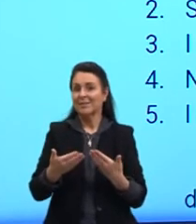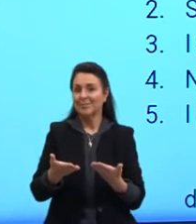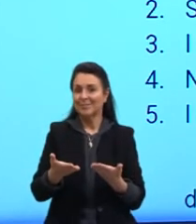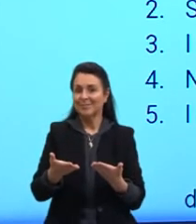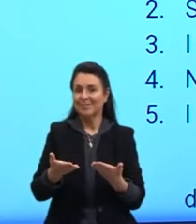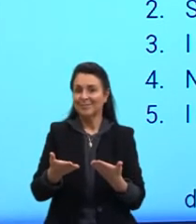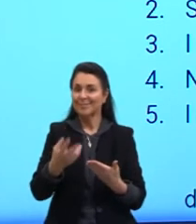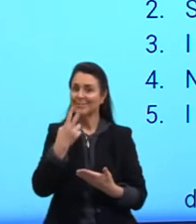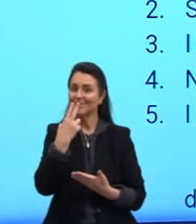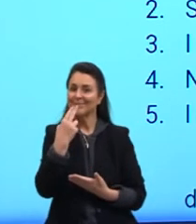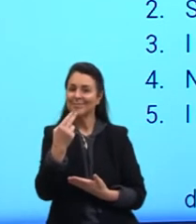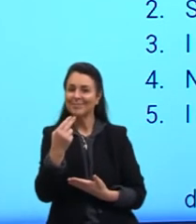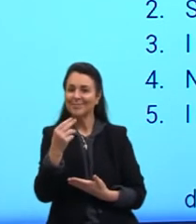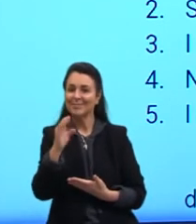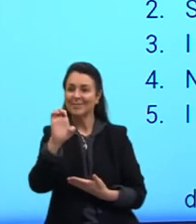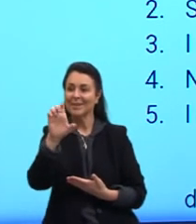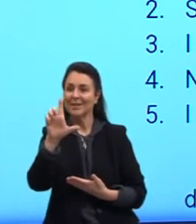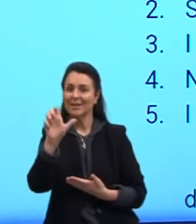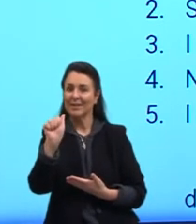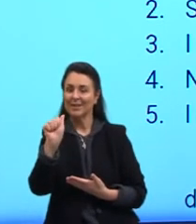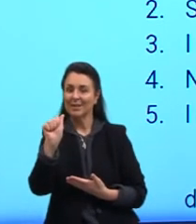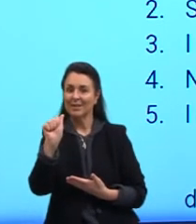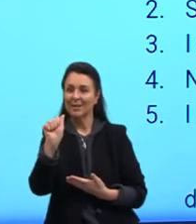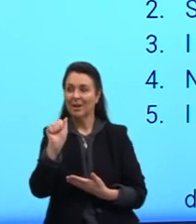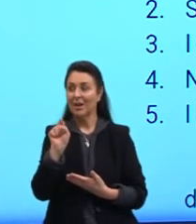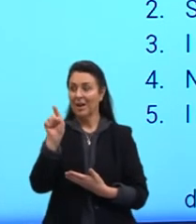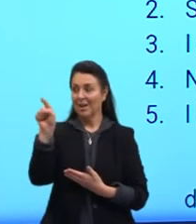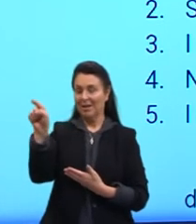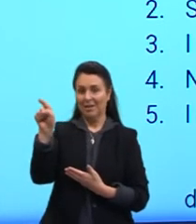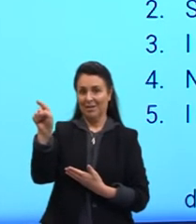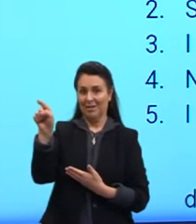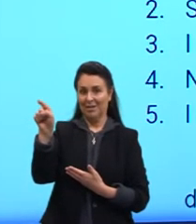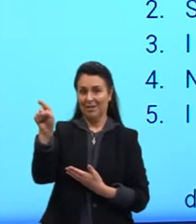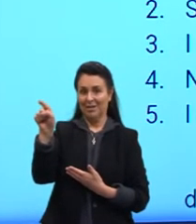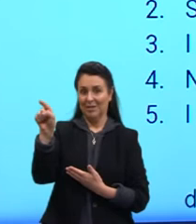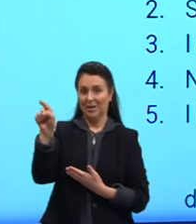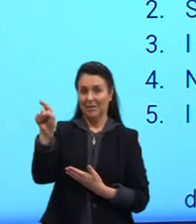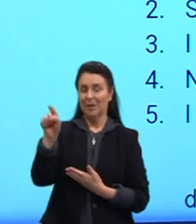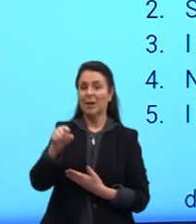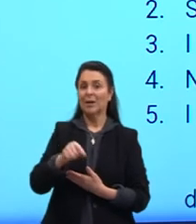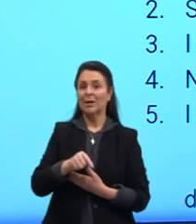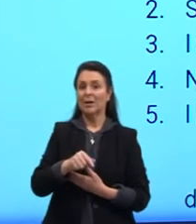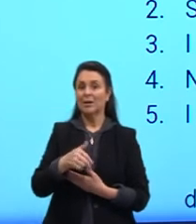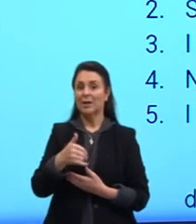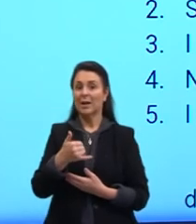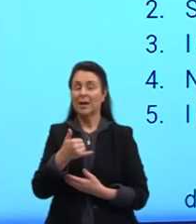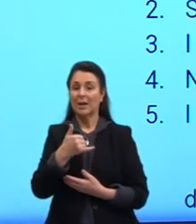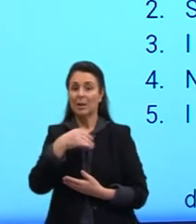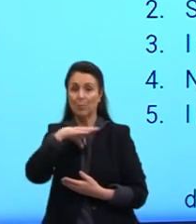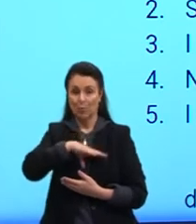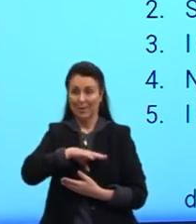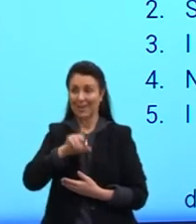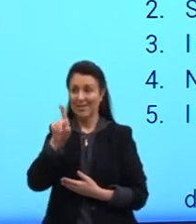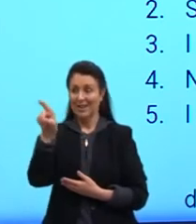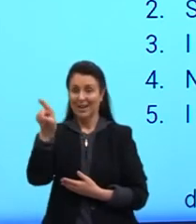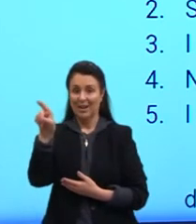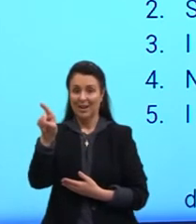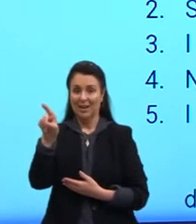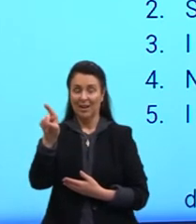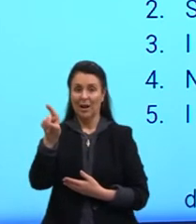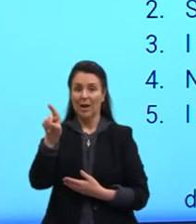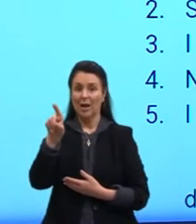Em inglês, ela. Ok? Em português, desculpe. Em português, ela. Em inglês, her.